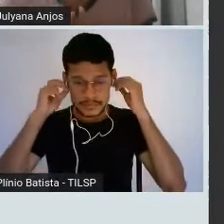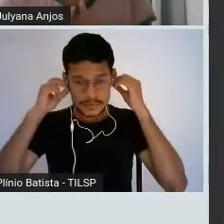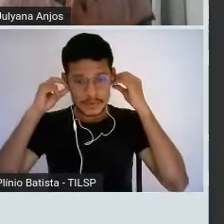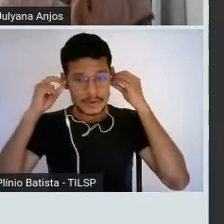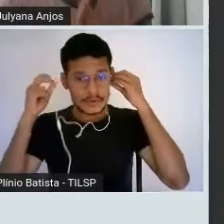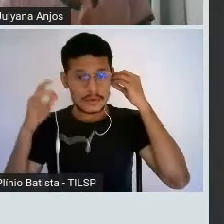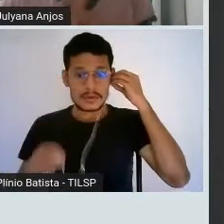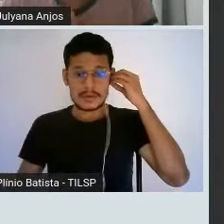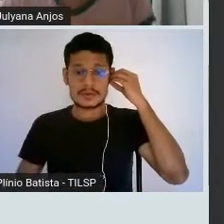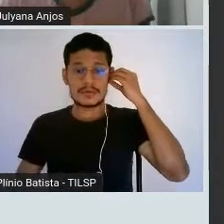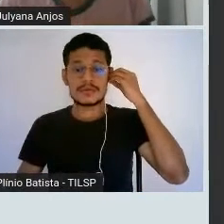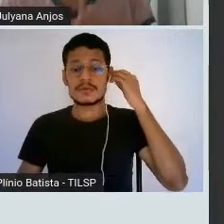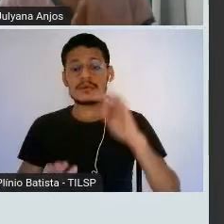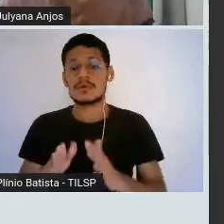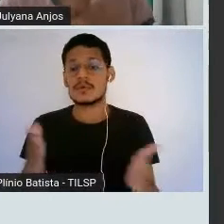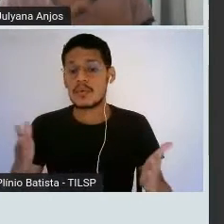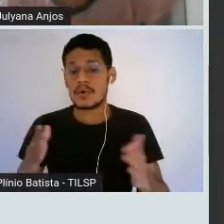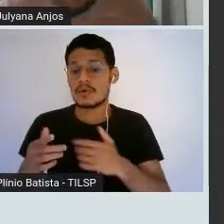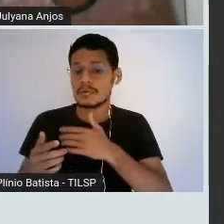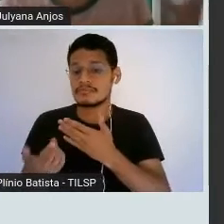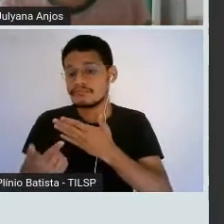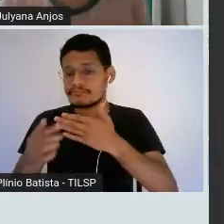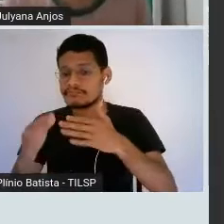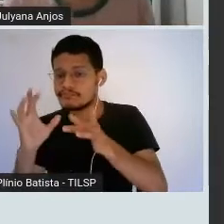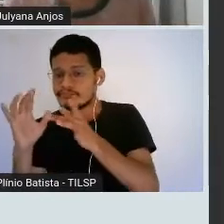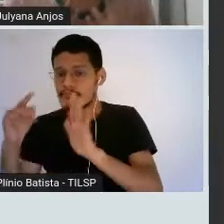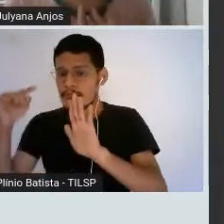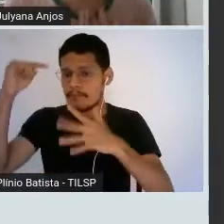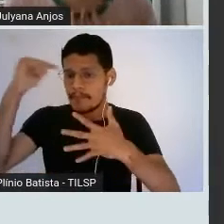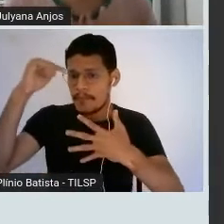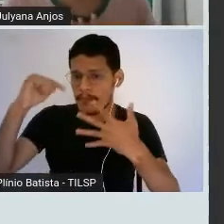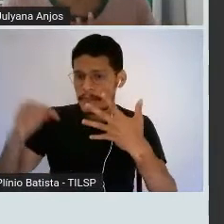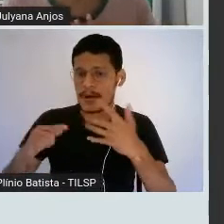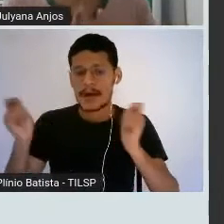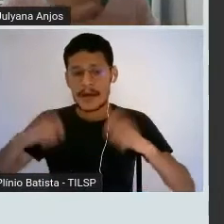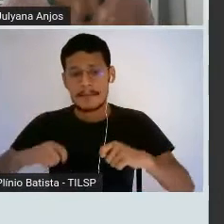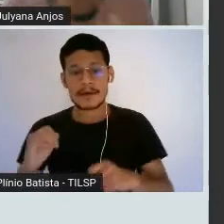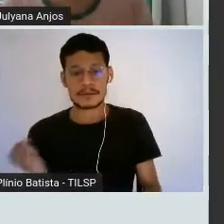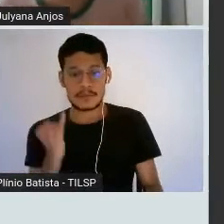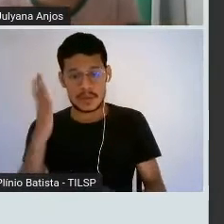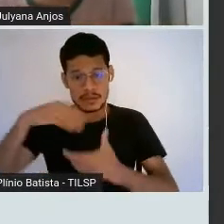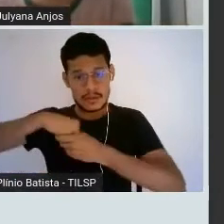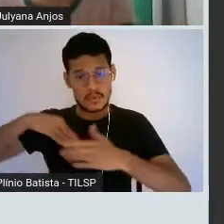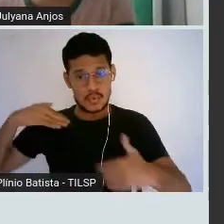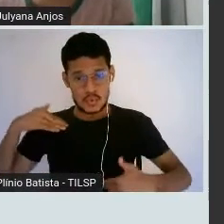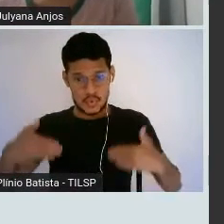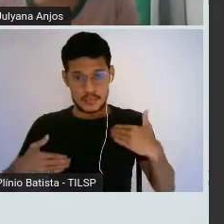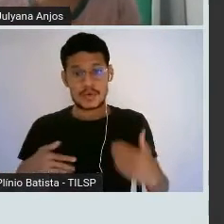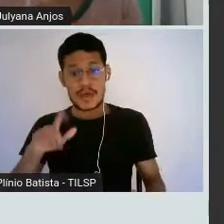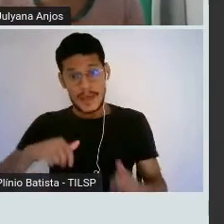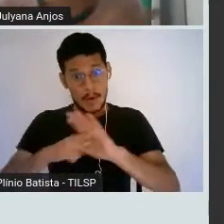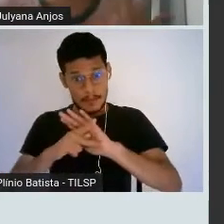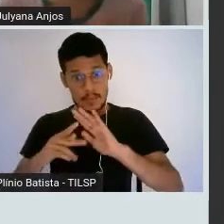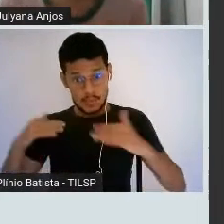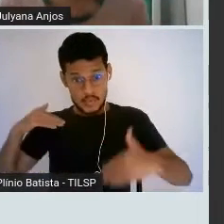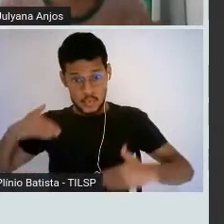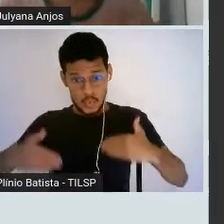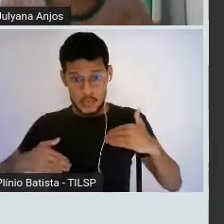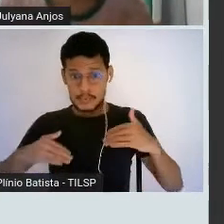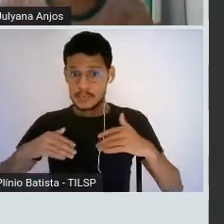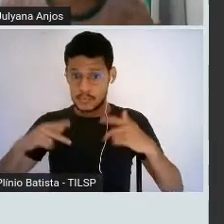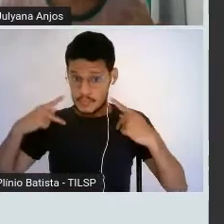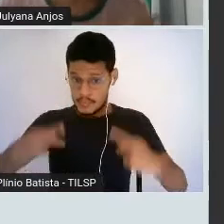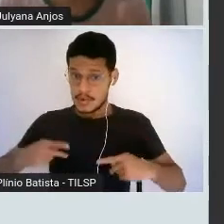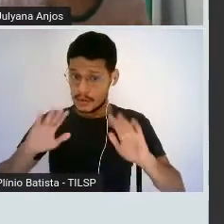propriedades dela pra que ela seja tão importante, esteja em tão grande quantidade, principalmente no nosso corpo. Tô falando do corpo do humano, tá, gente? Essa variação, ela